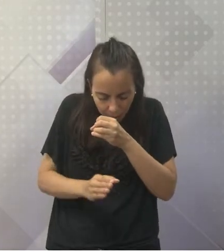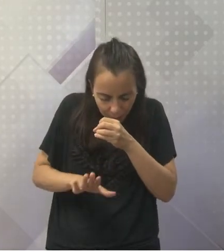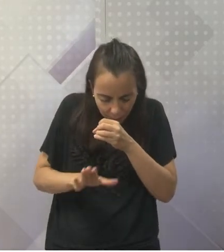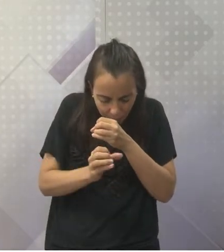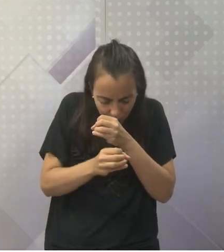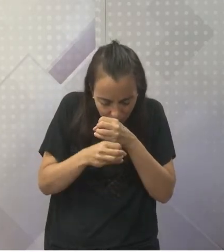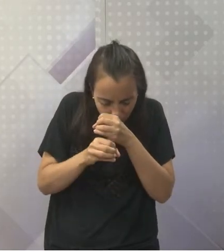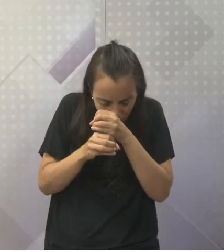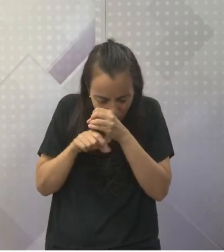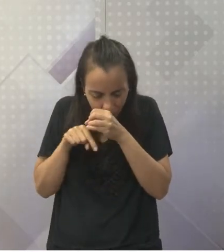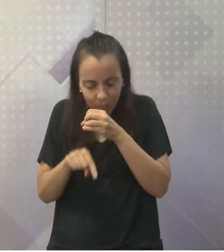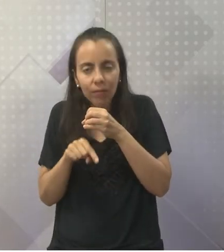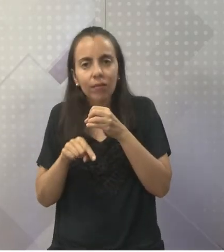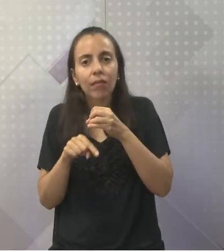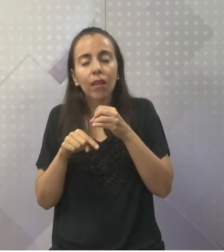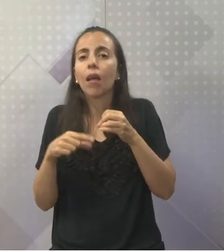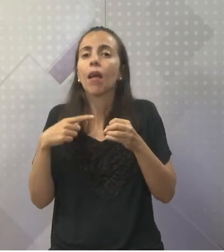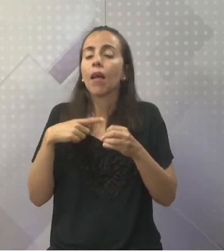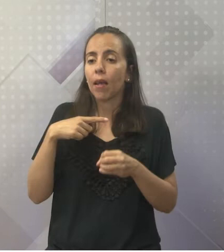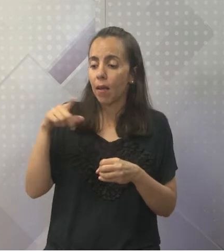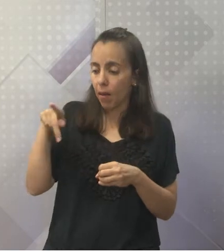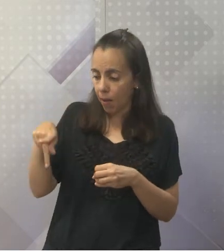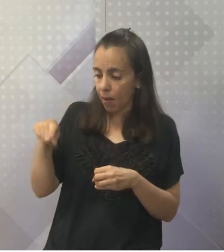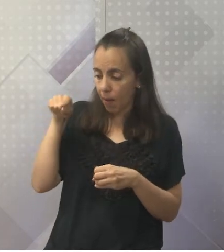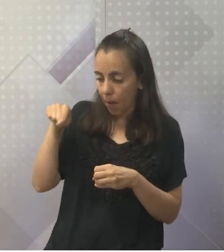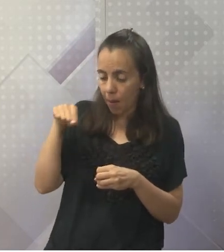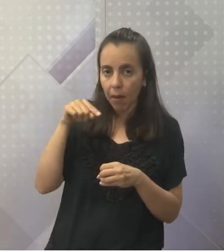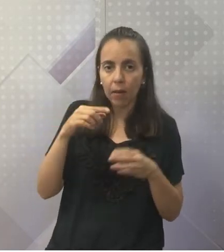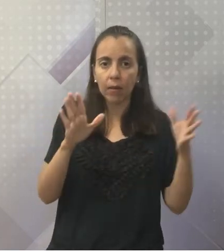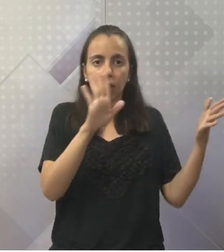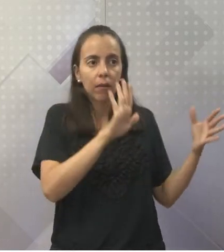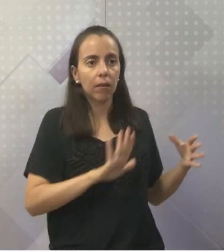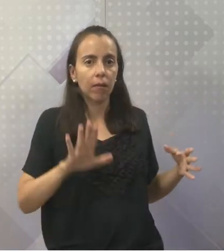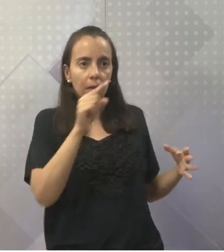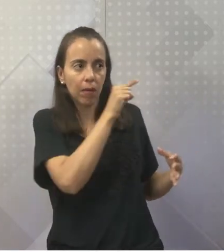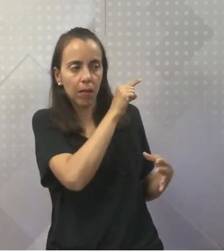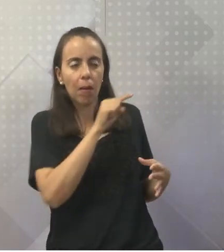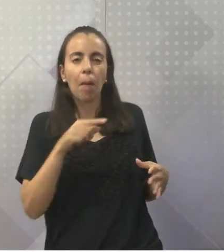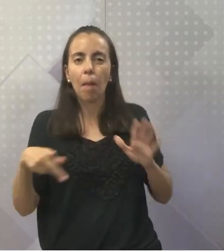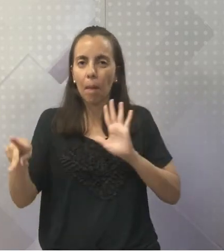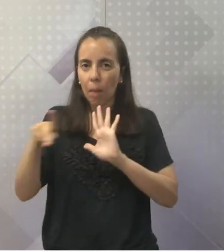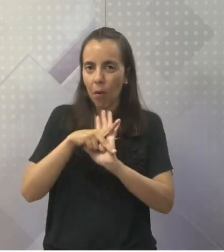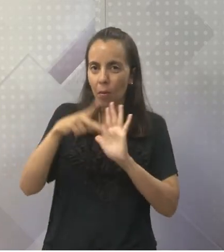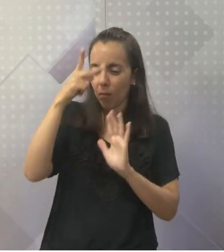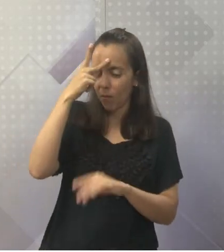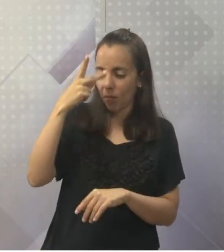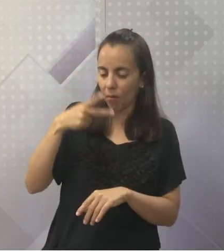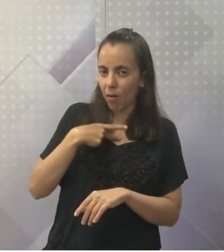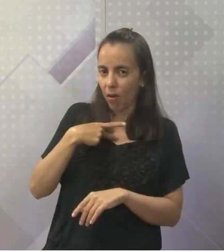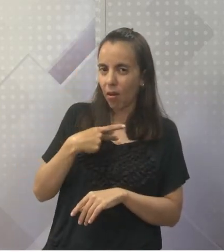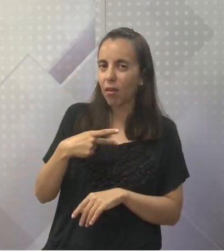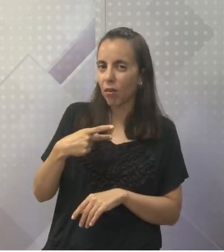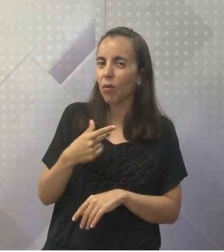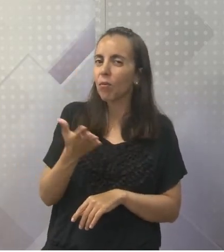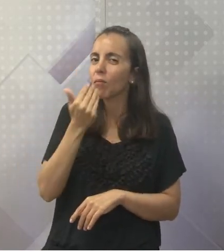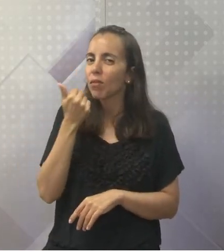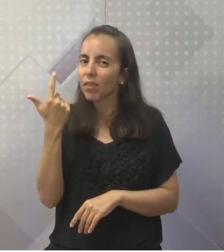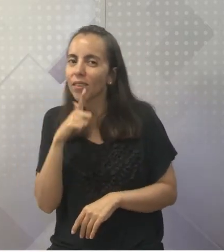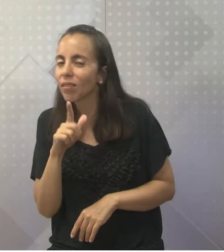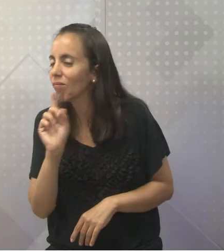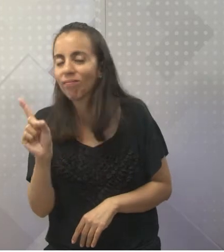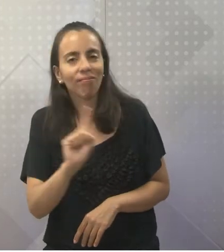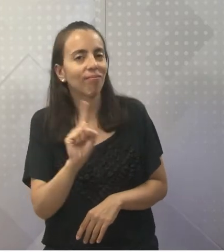Necessariamente heterótrofo. Ele não produz seu alimento, lembra? Ele é unicelular ou pluricelular? Olha a imagem.